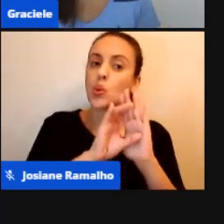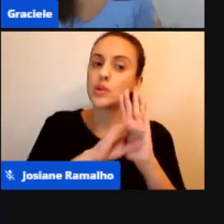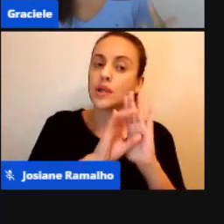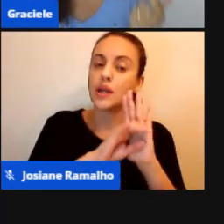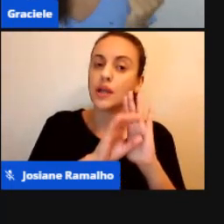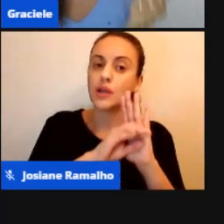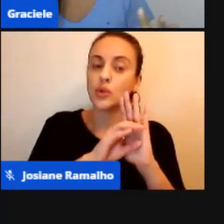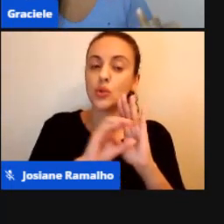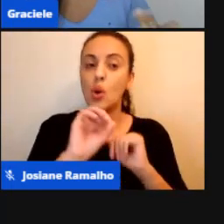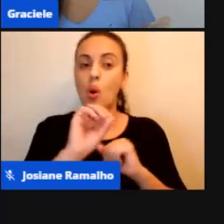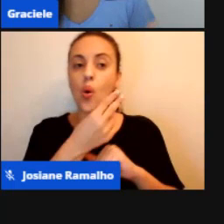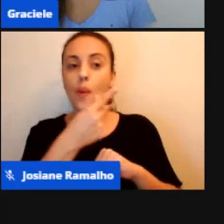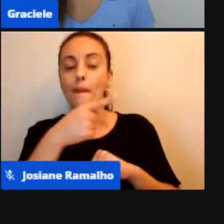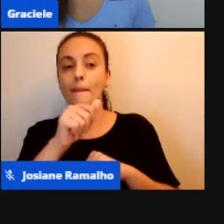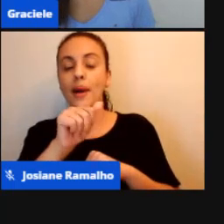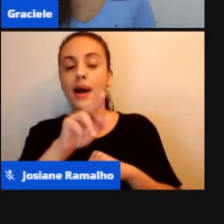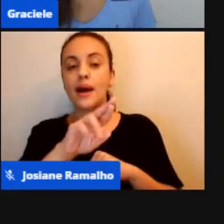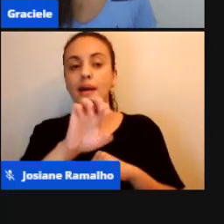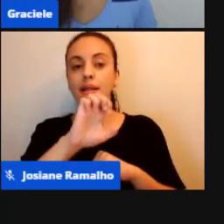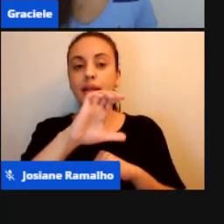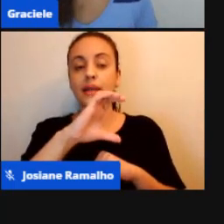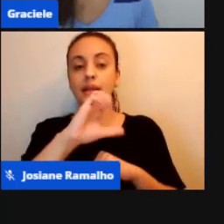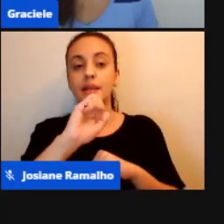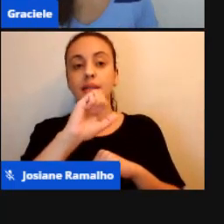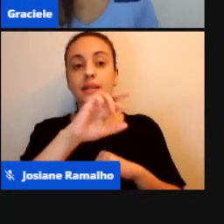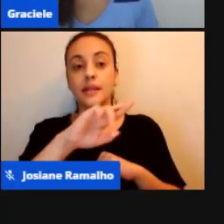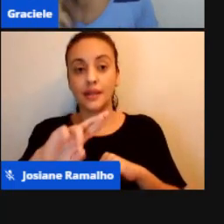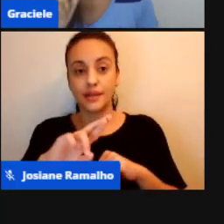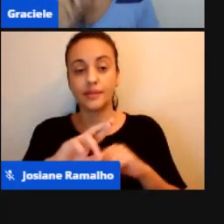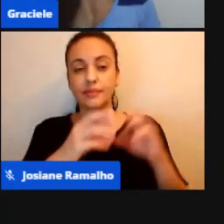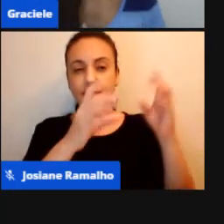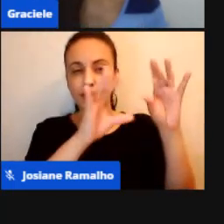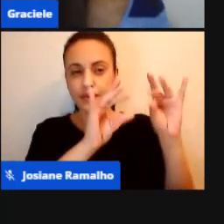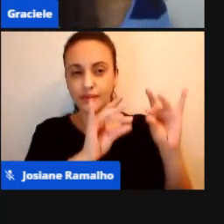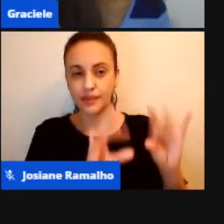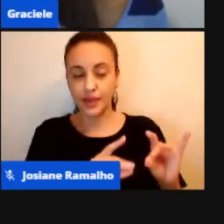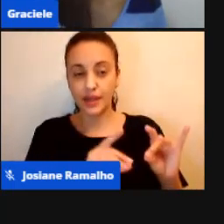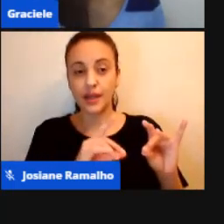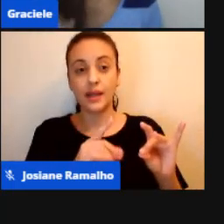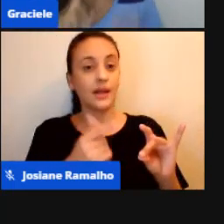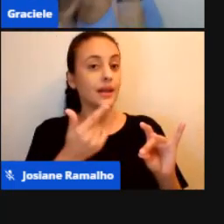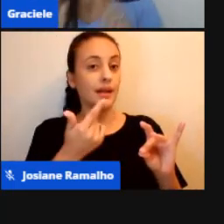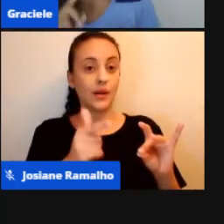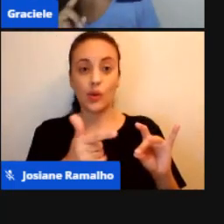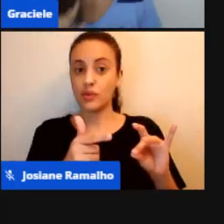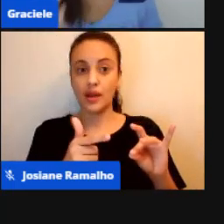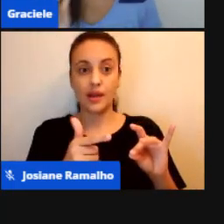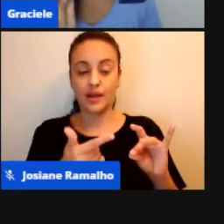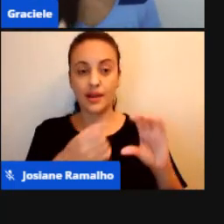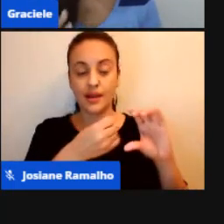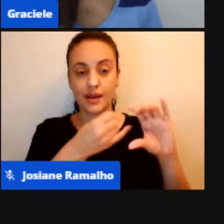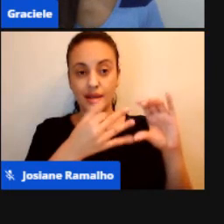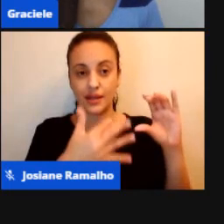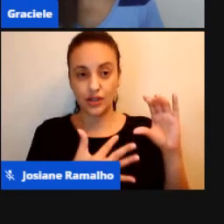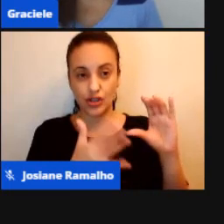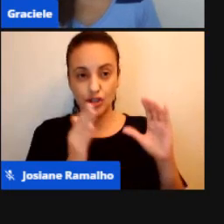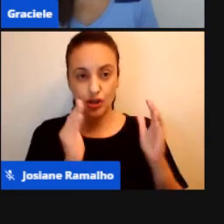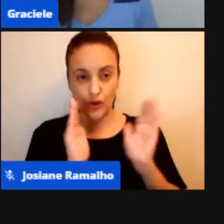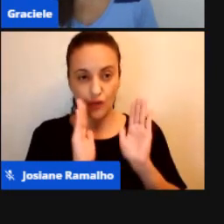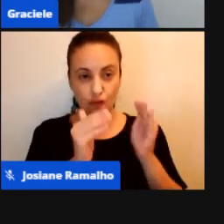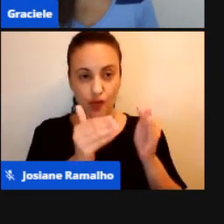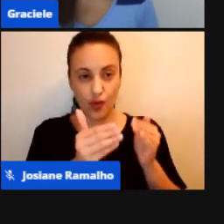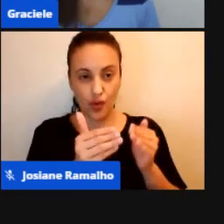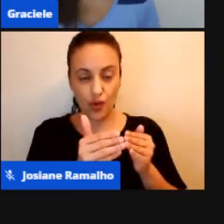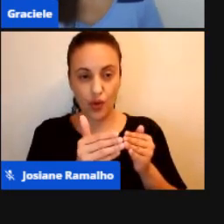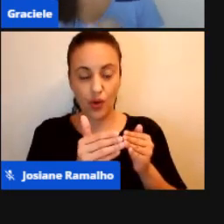Parecer Descritivo Que tenha Caráter Que não Tenha Caráter Voltando Que não Tenha